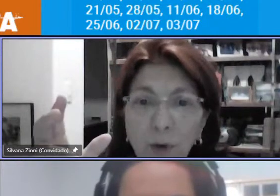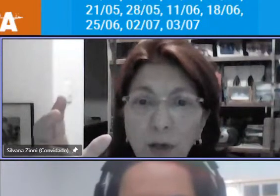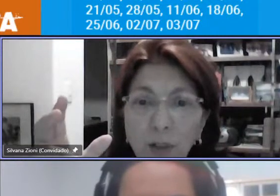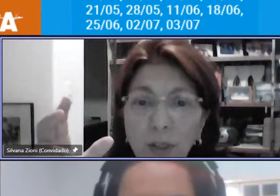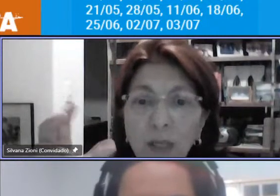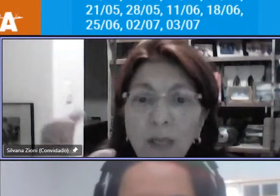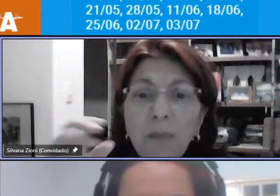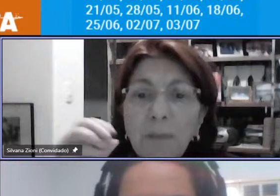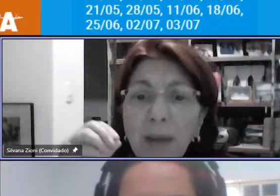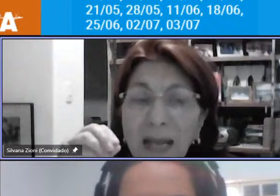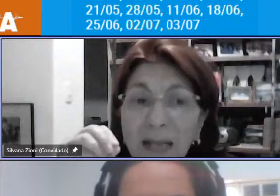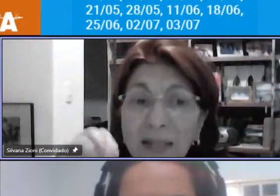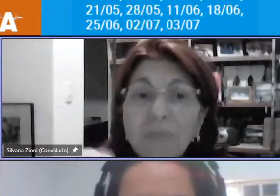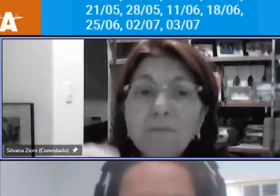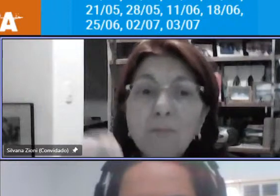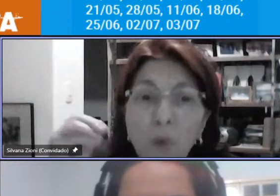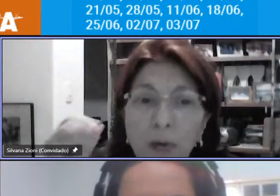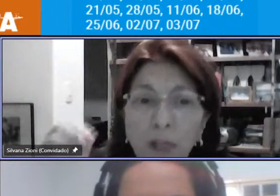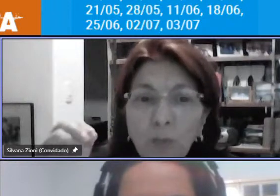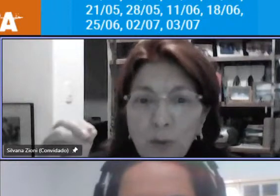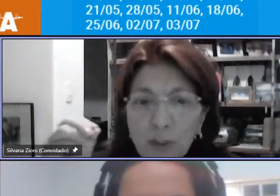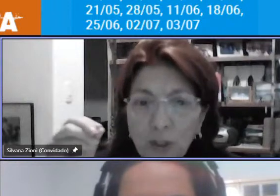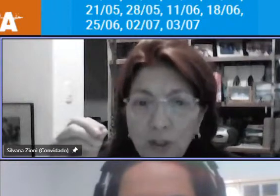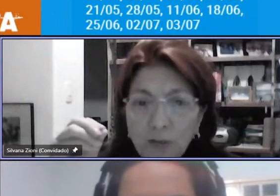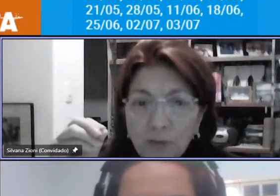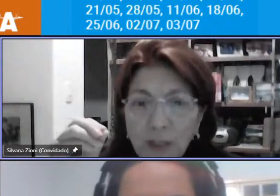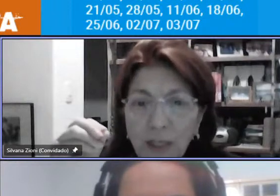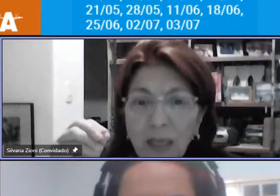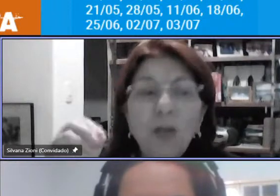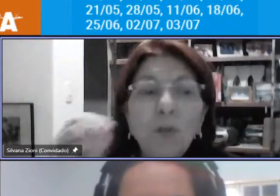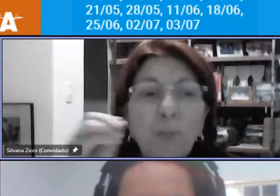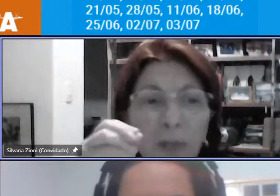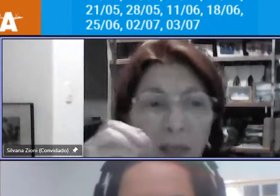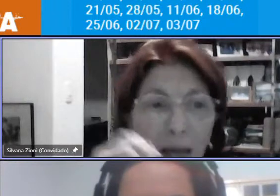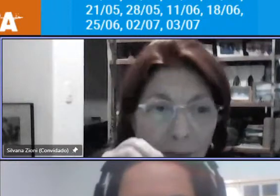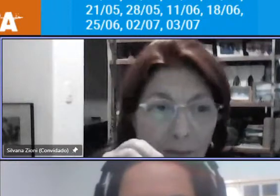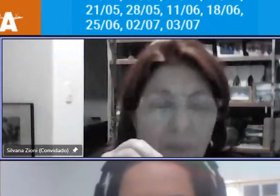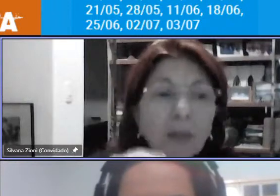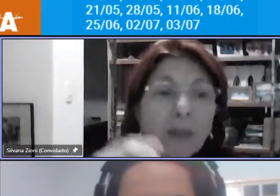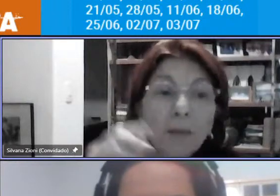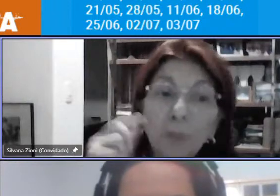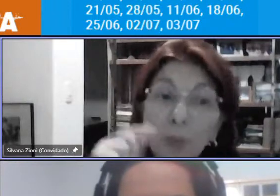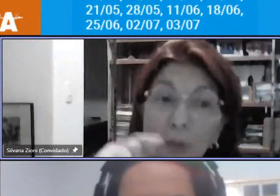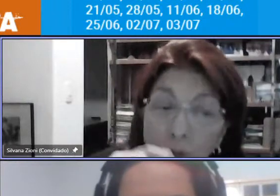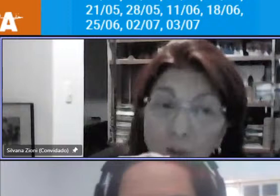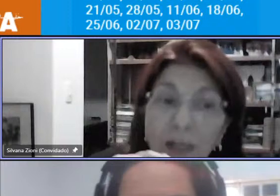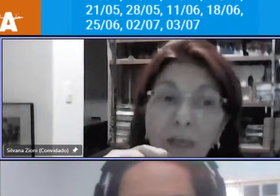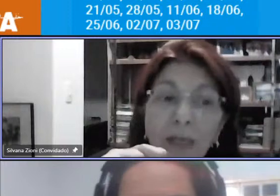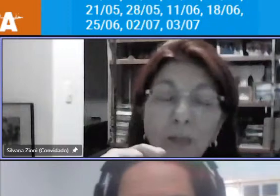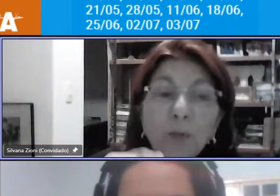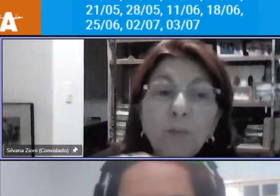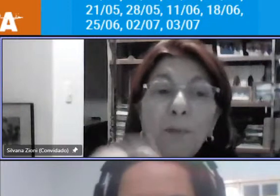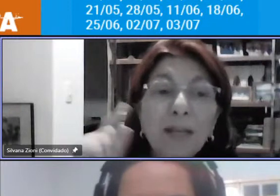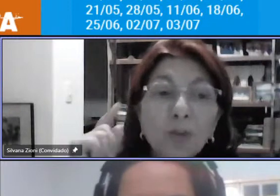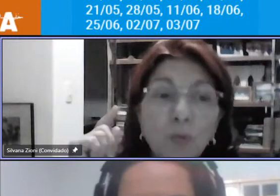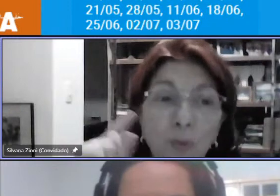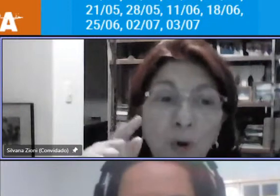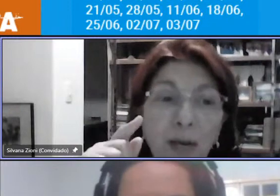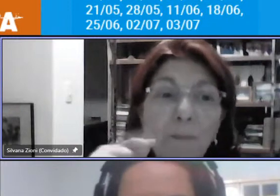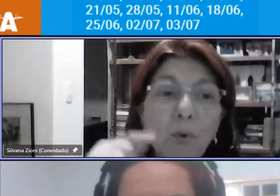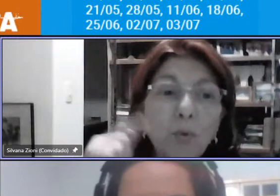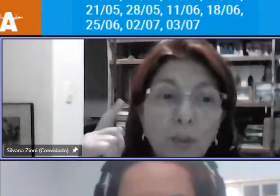do transporte me parece muito positiva e o porquê justamente por